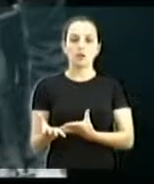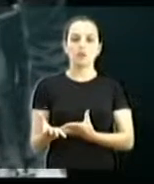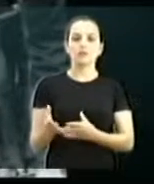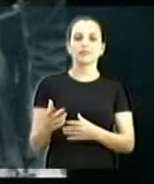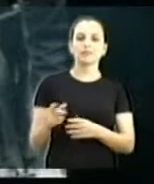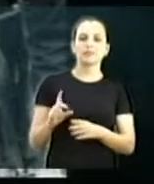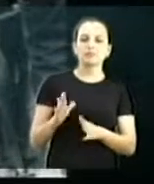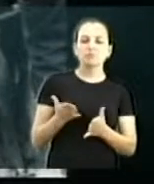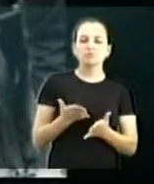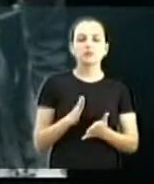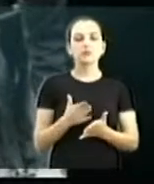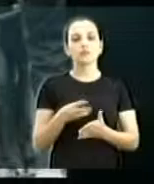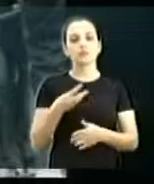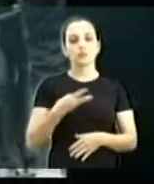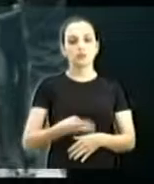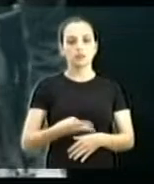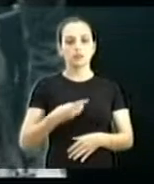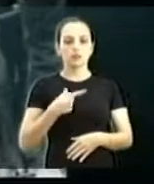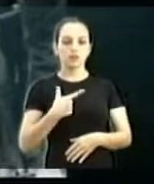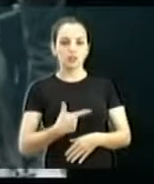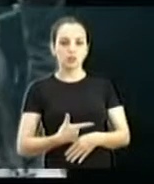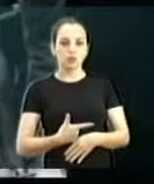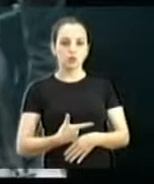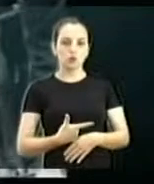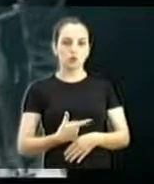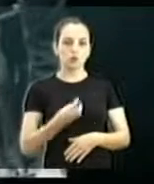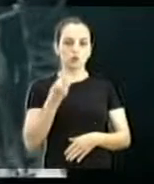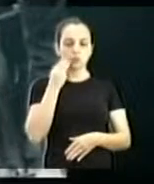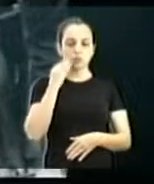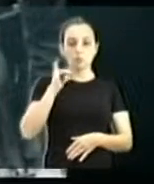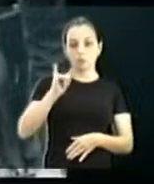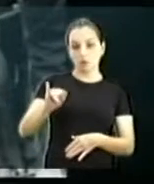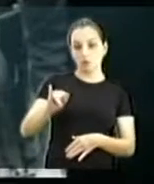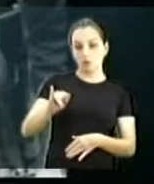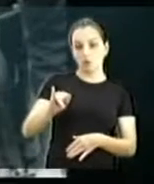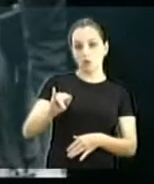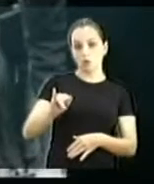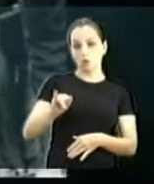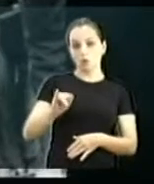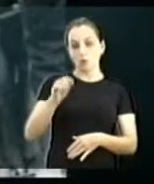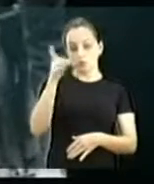32 bilhões de dólares ao ano.